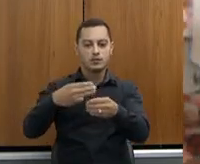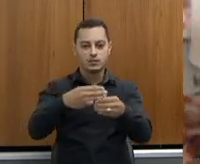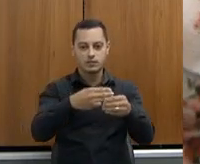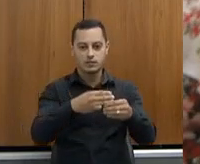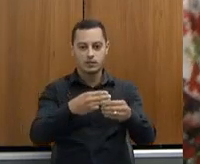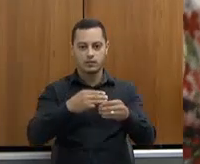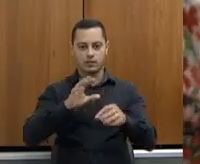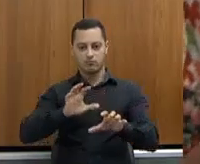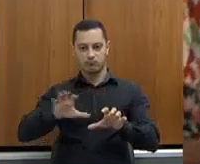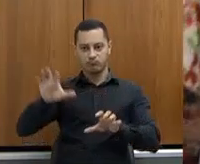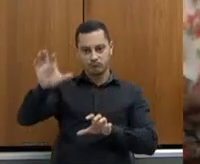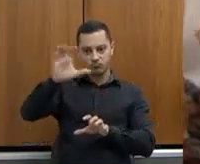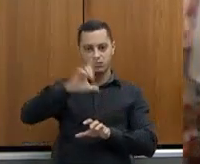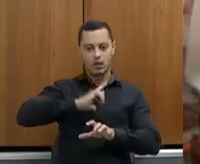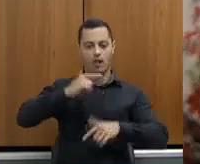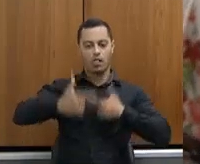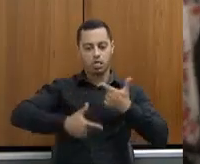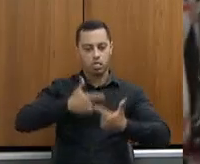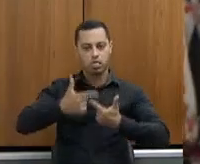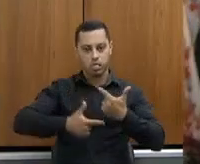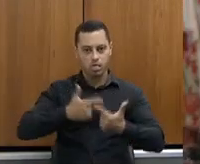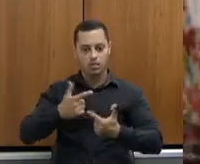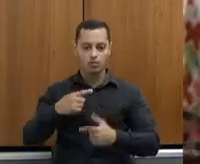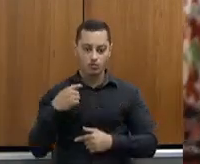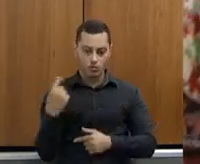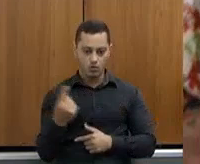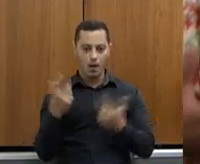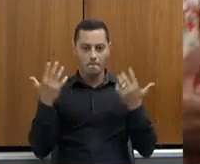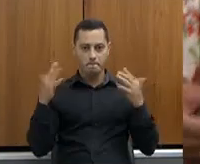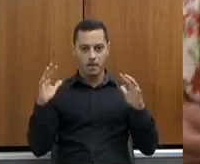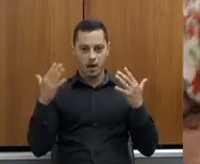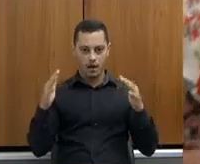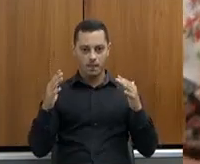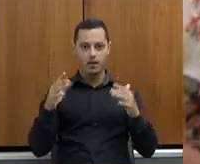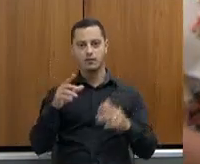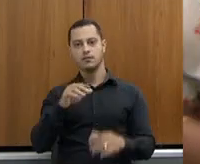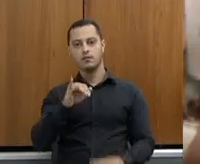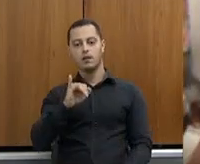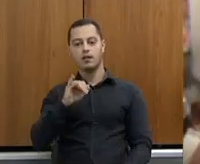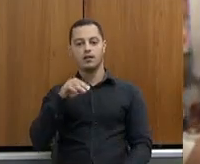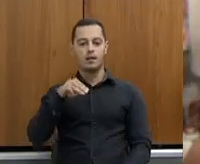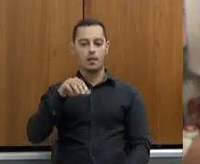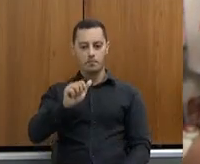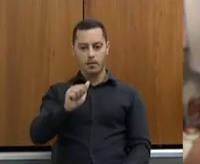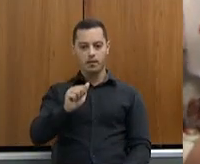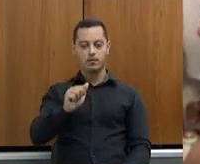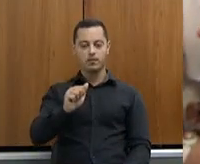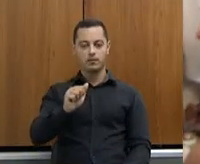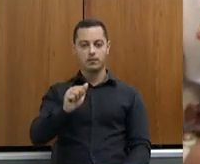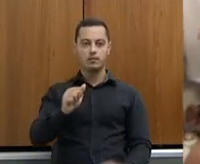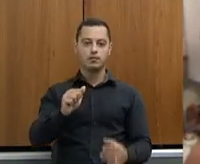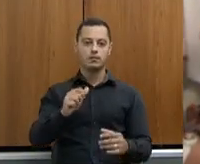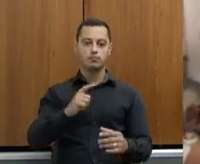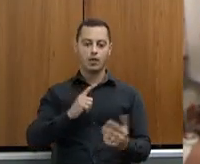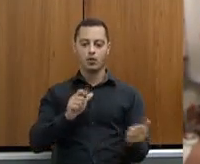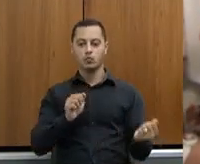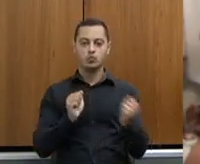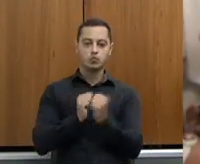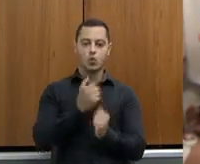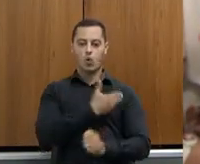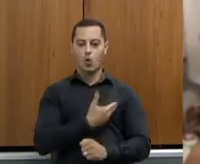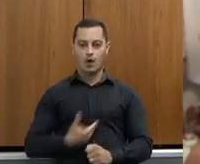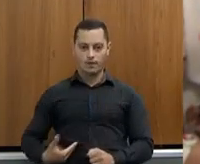tem muito trabalho a fazer. Então, estamos de parabéns, o nosso IMA, pelo feito, junto com o governo do Estado,